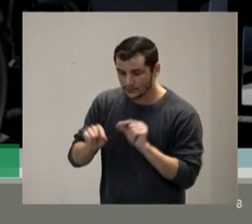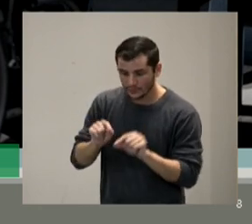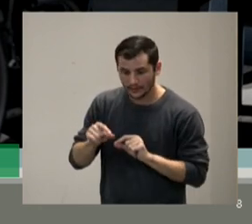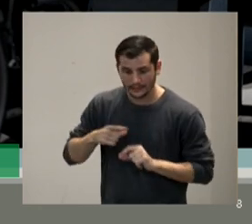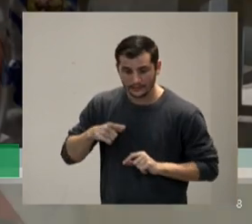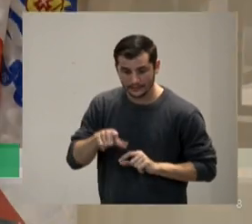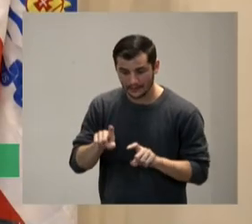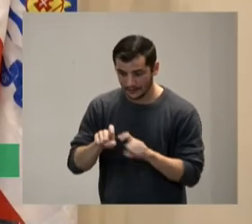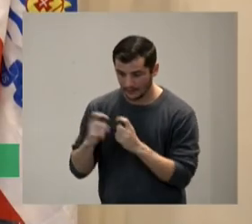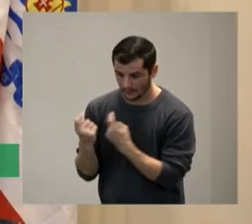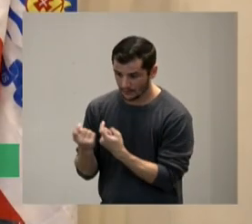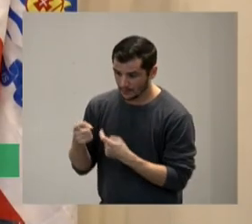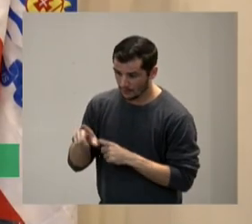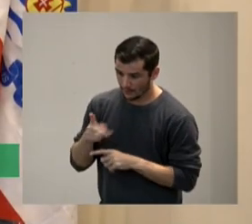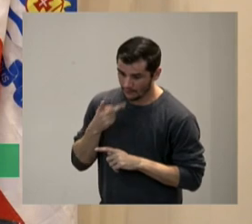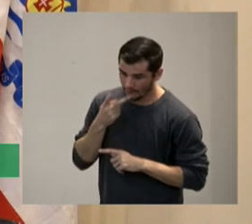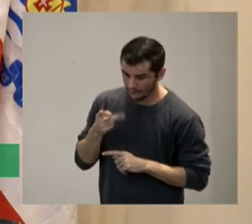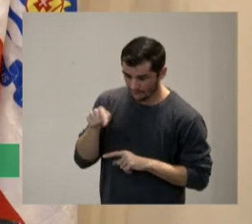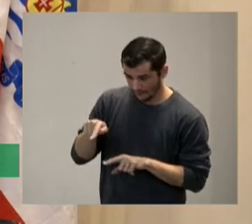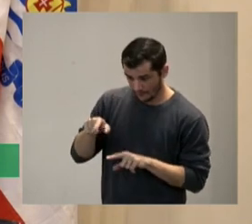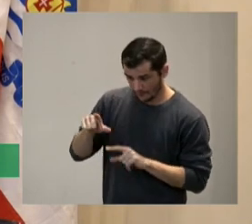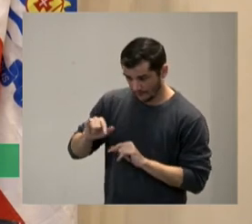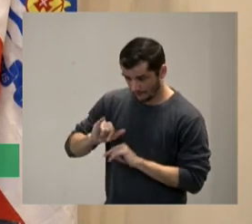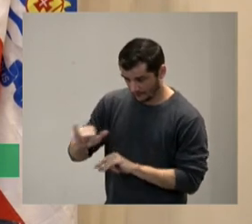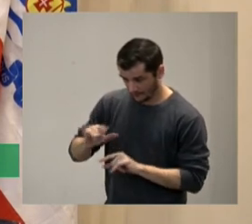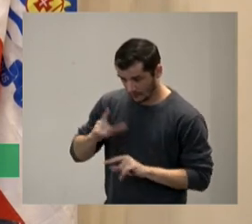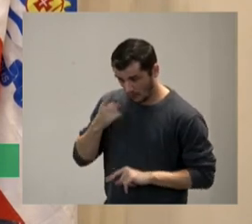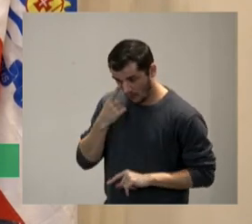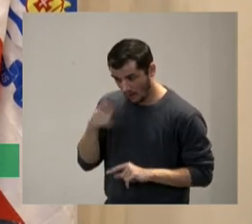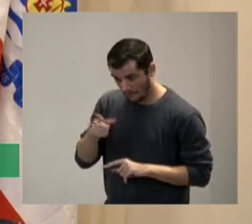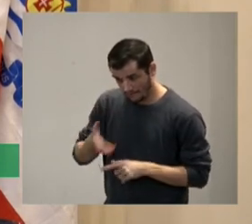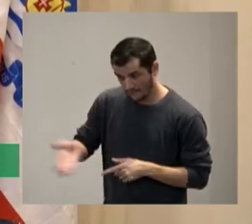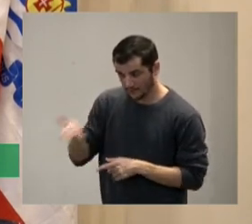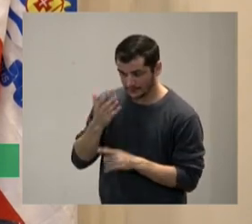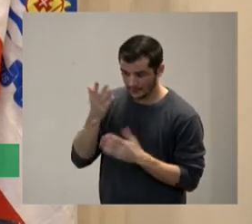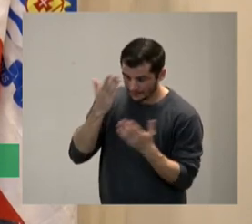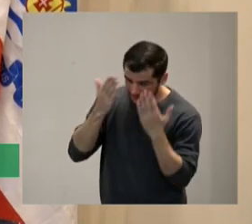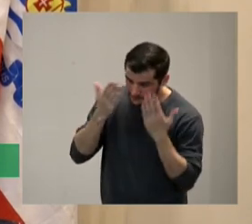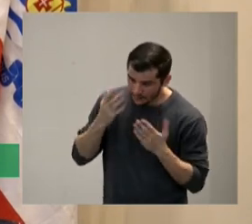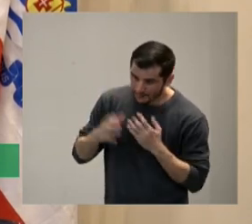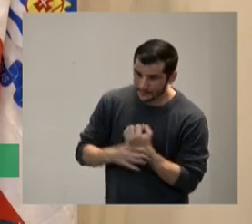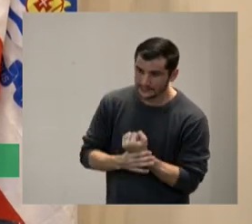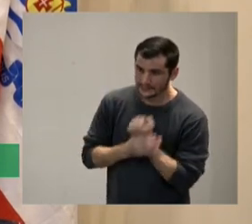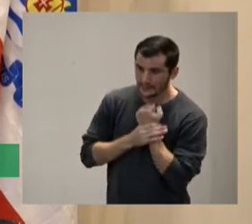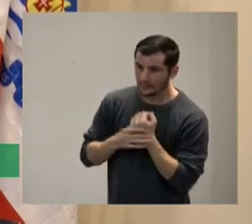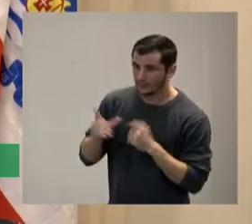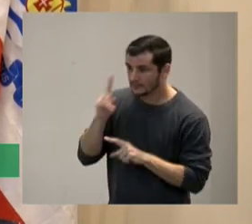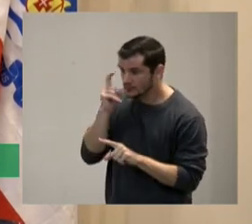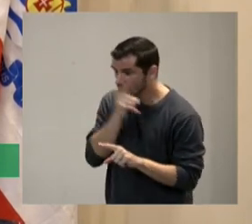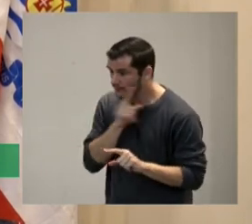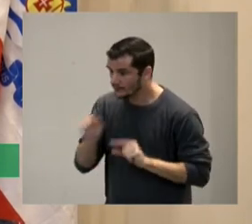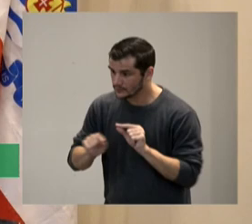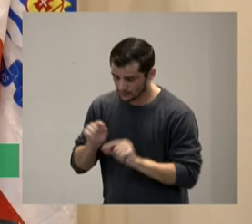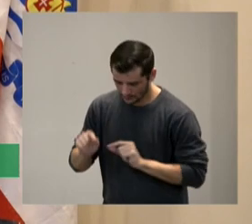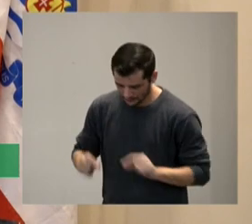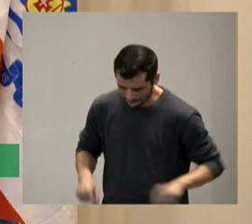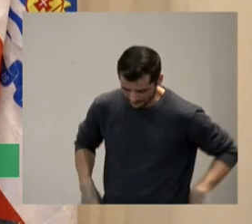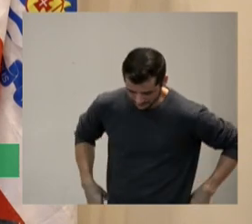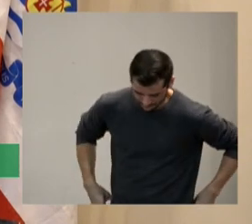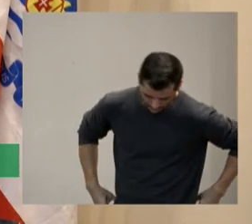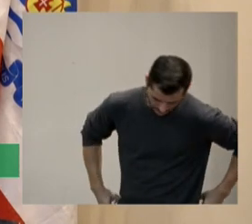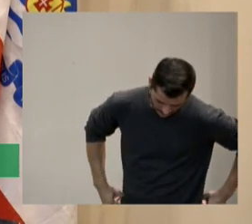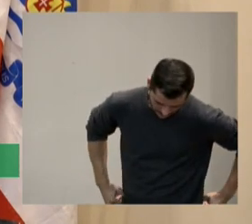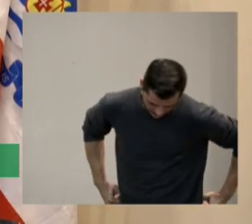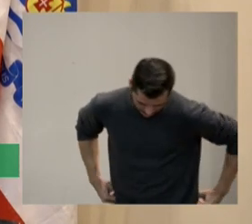reunião que eu falei para as pessoas vocês estão em um ambiente psicologicamente seguro qual que é a dificuldade e um cara levantou e falou eu tenho medo